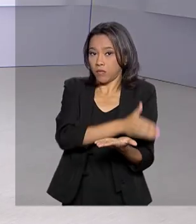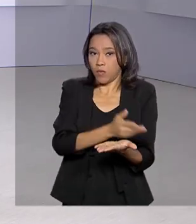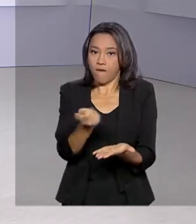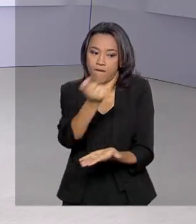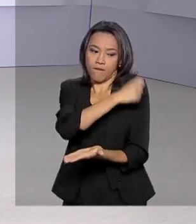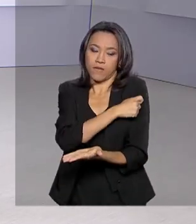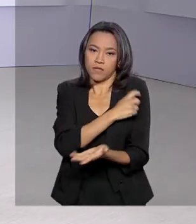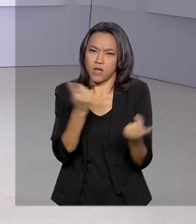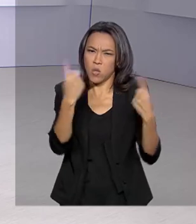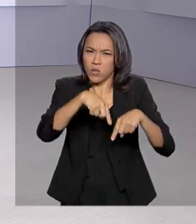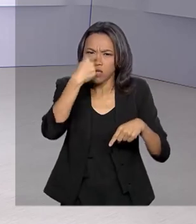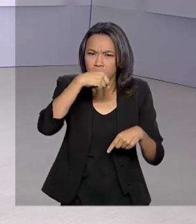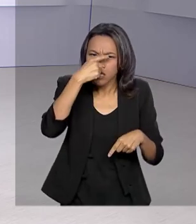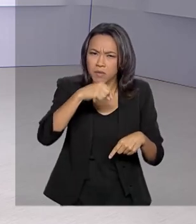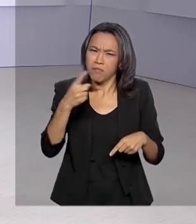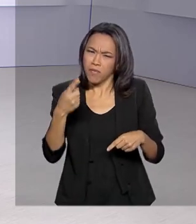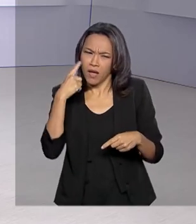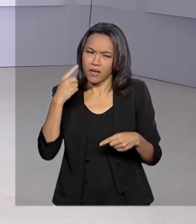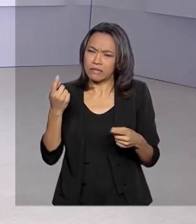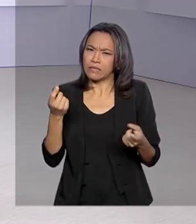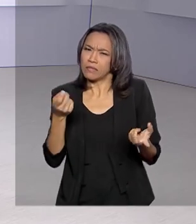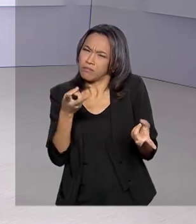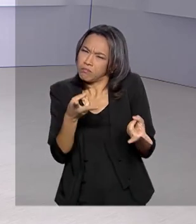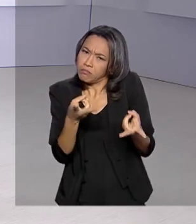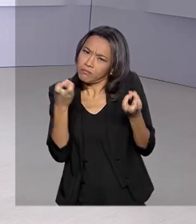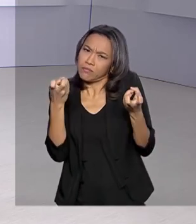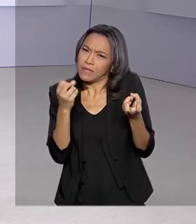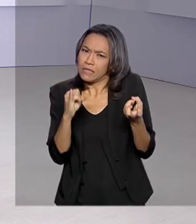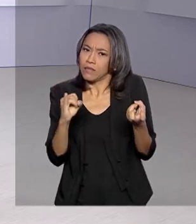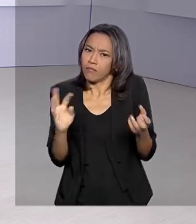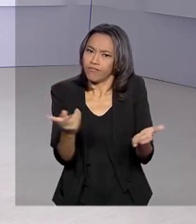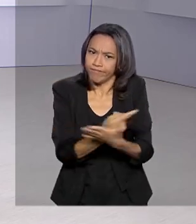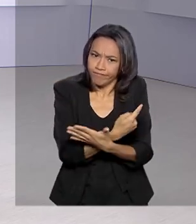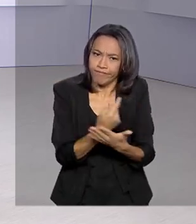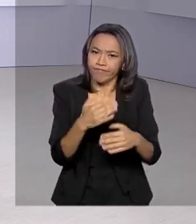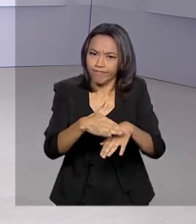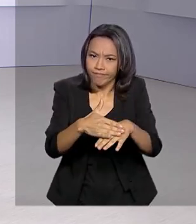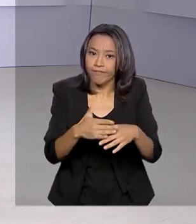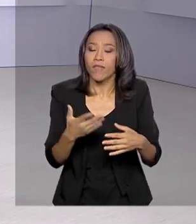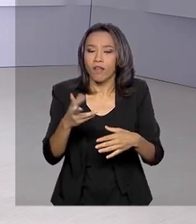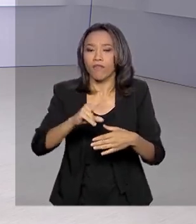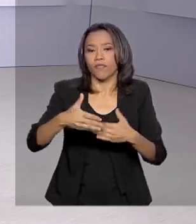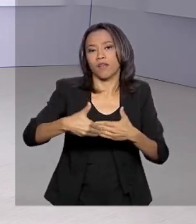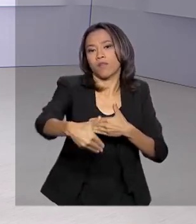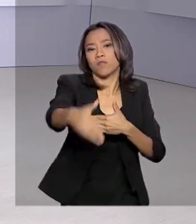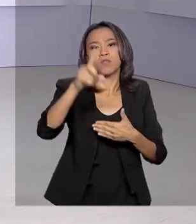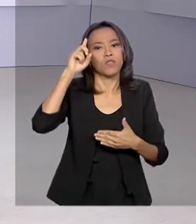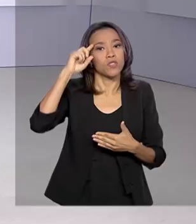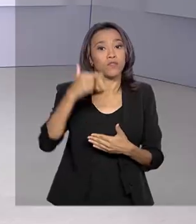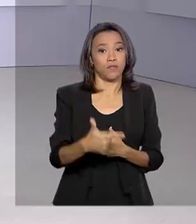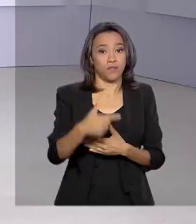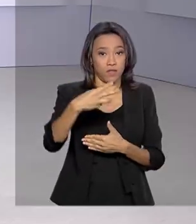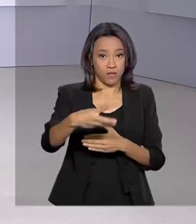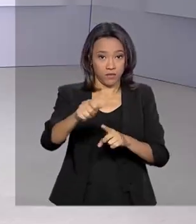facilitar a identificação de possíveis casos da doença. A vacinação vai começar no dia 23 de março.